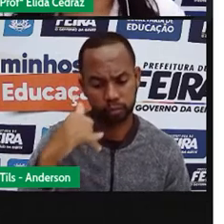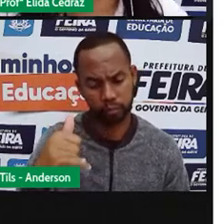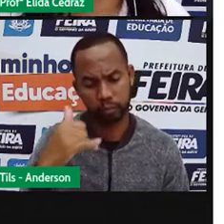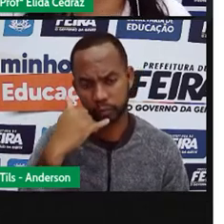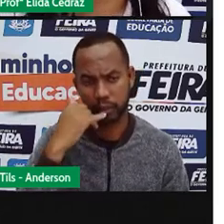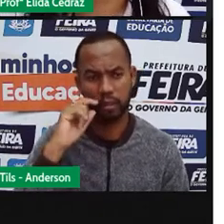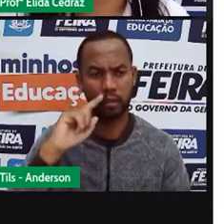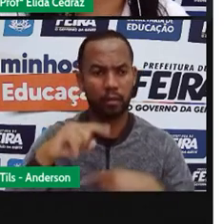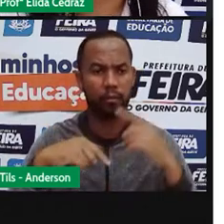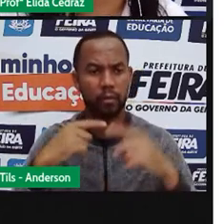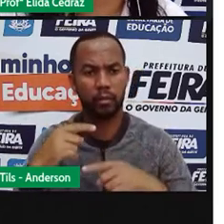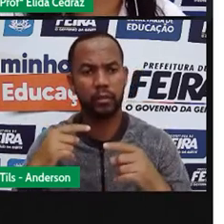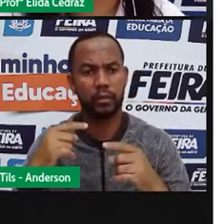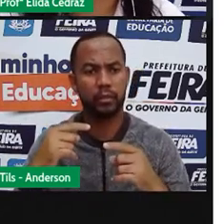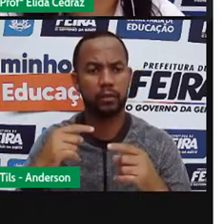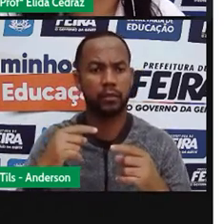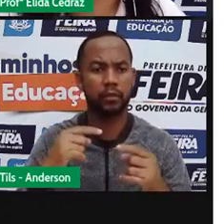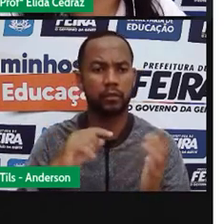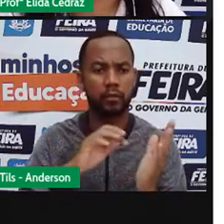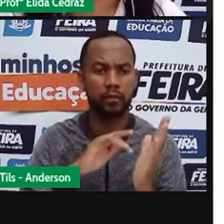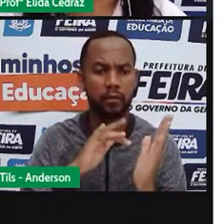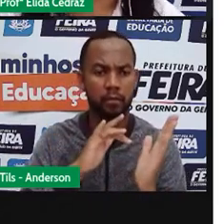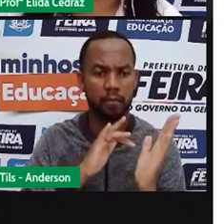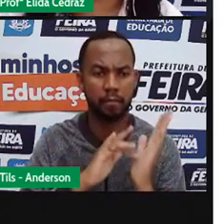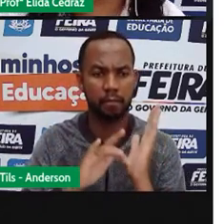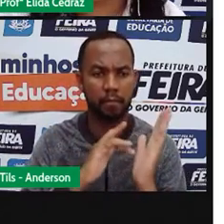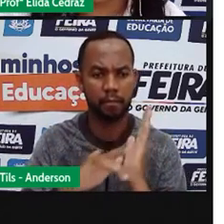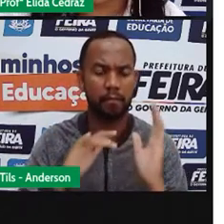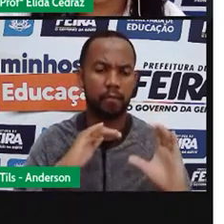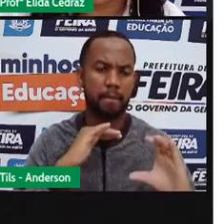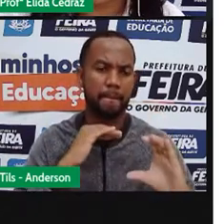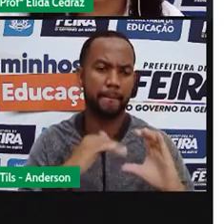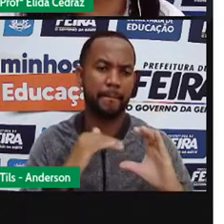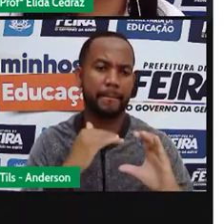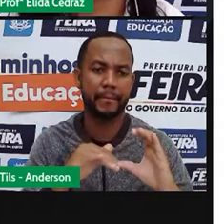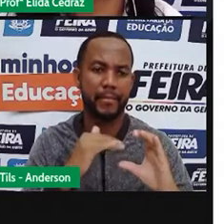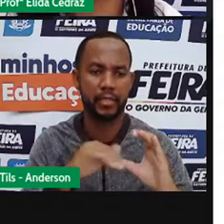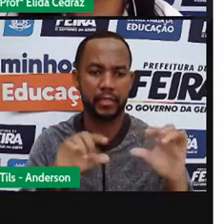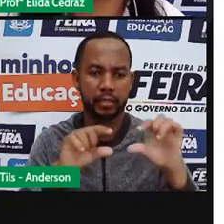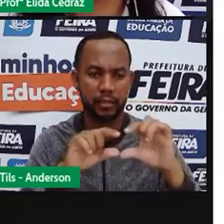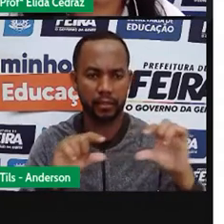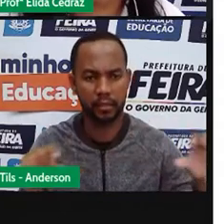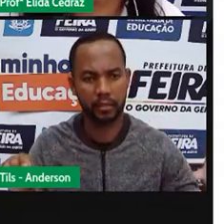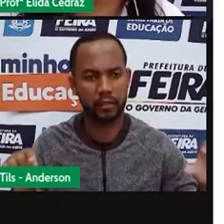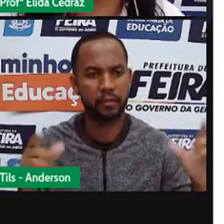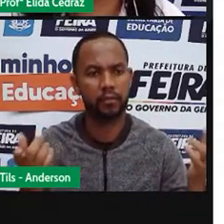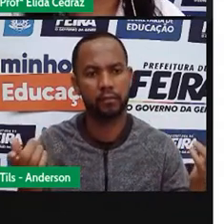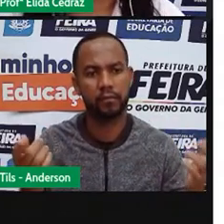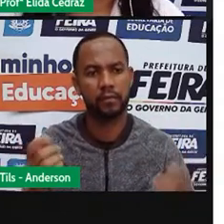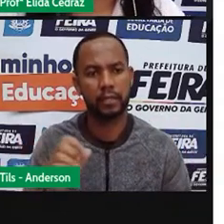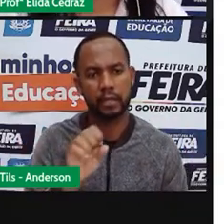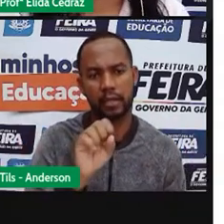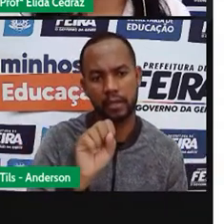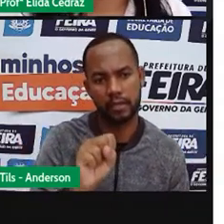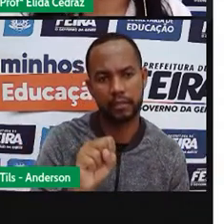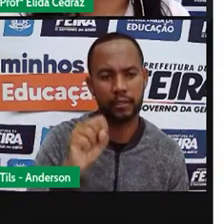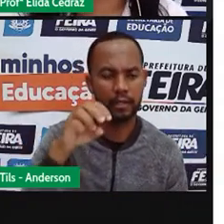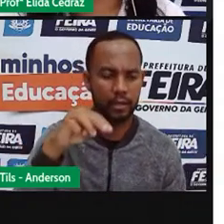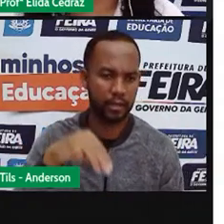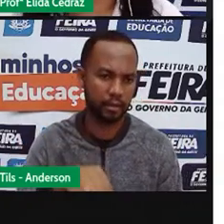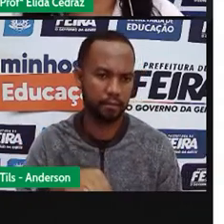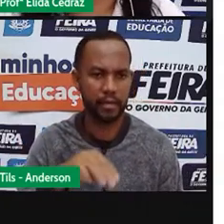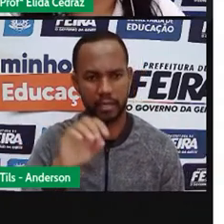do tempo, ele começou a receber e enviar mensagens de texto, o SMS. Depois